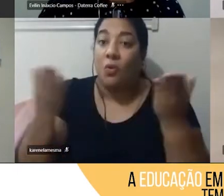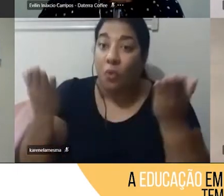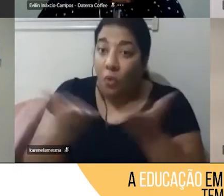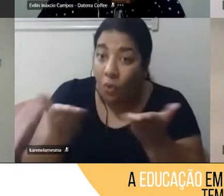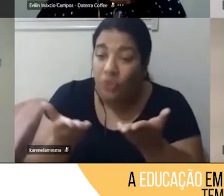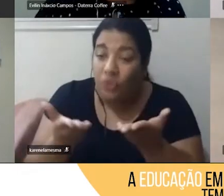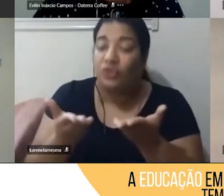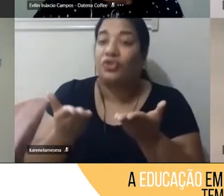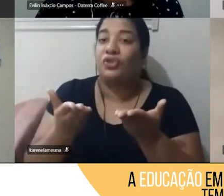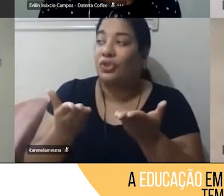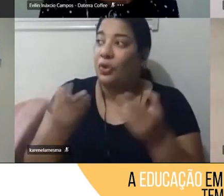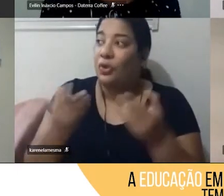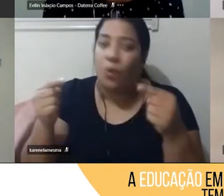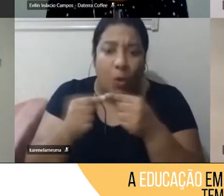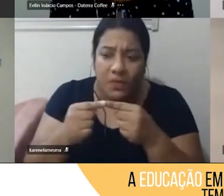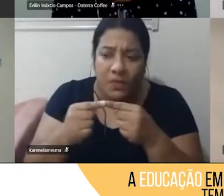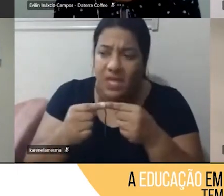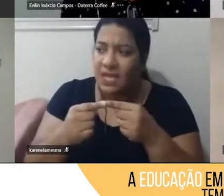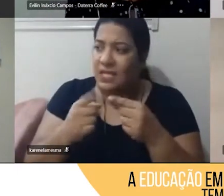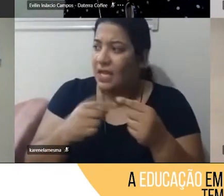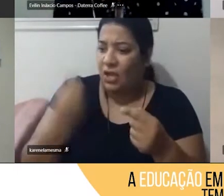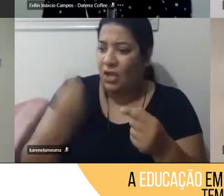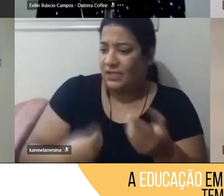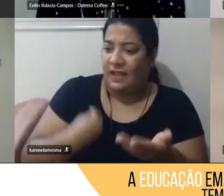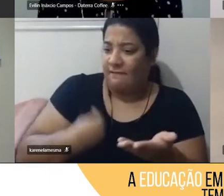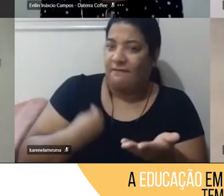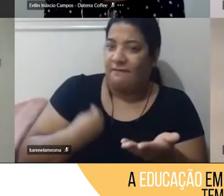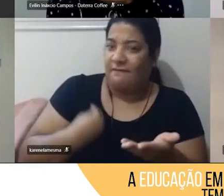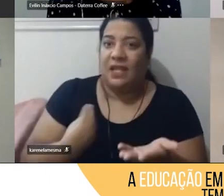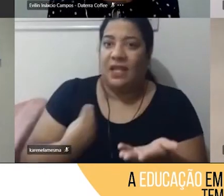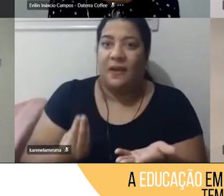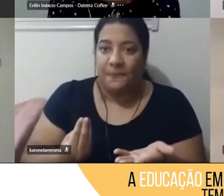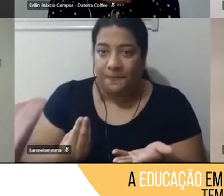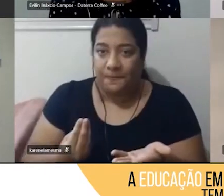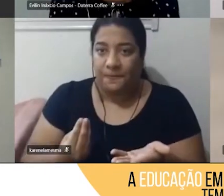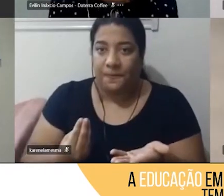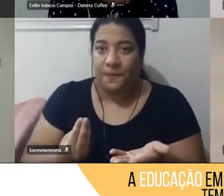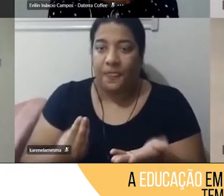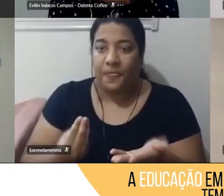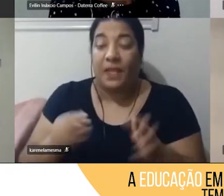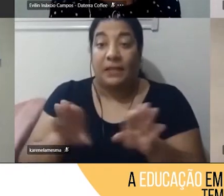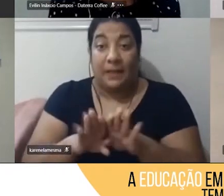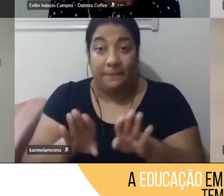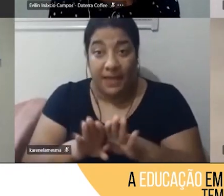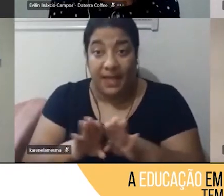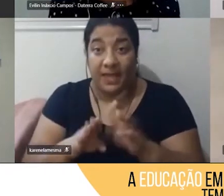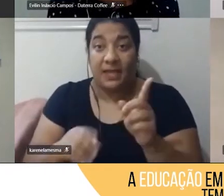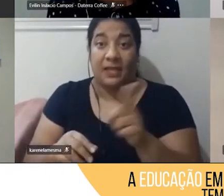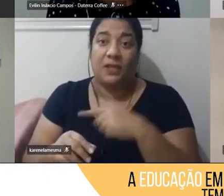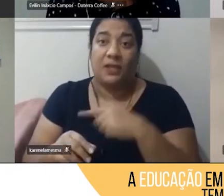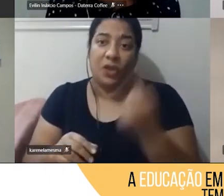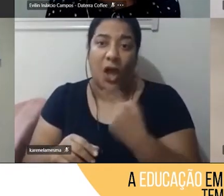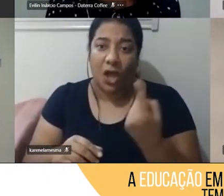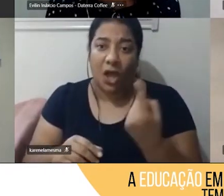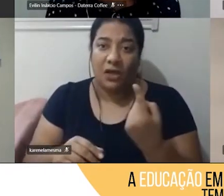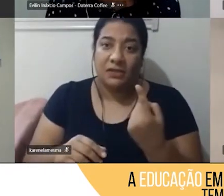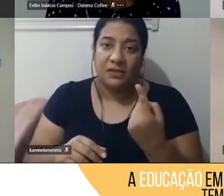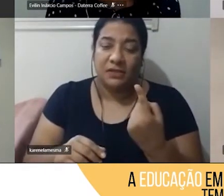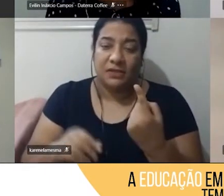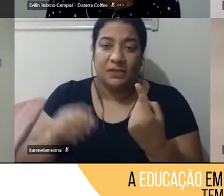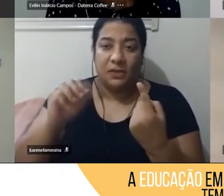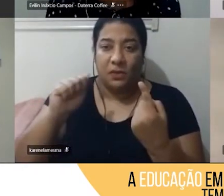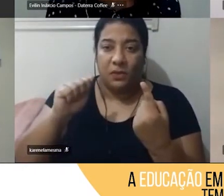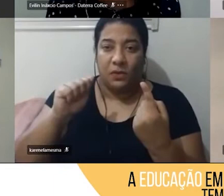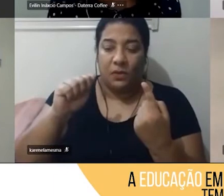como isso se encaixa em tudo que a gente está vivendo. Fora que o nosso, como o Adler disse, nosso passar dos monitores para os